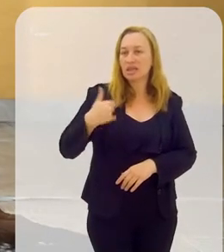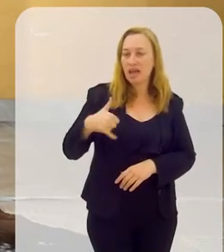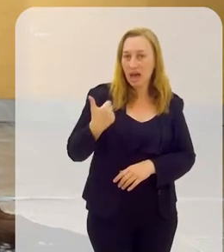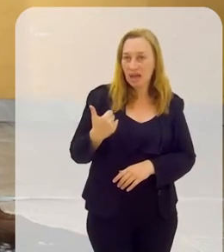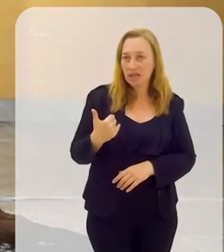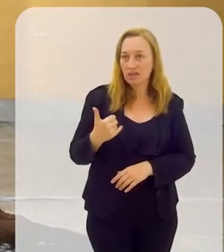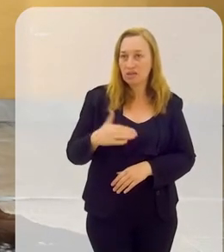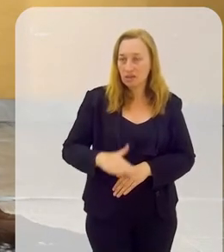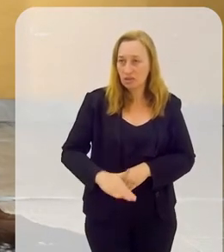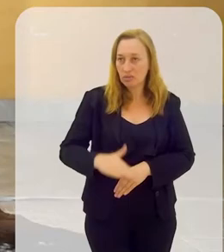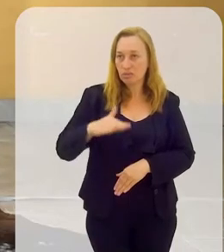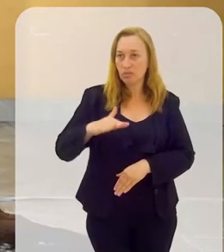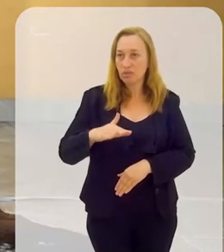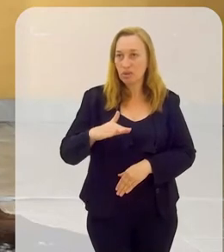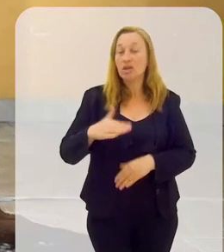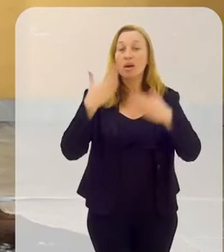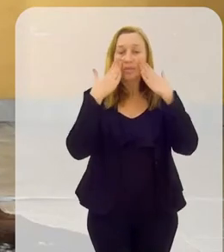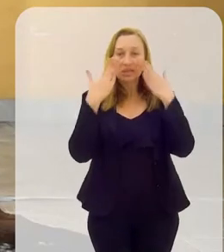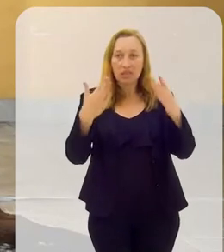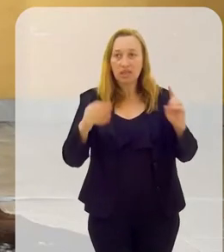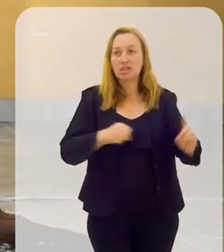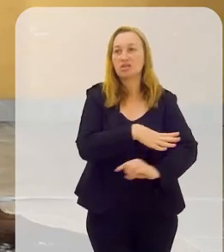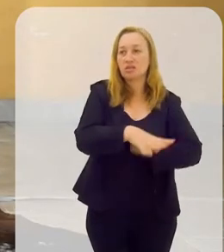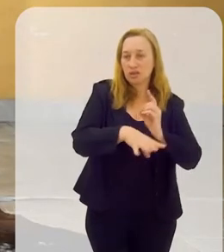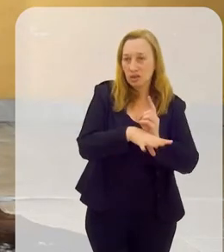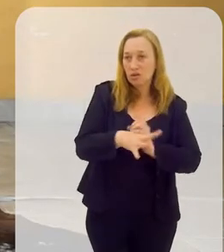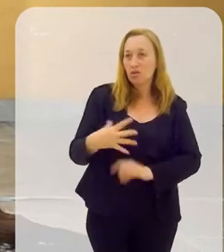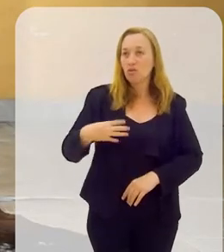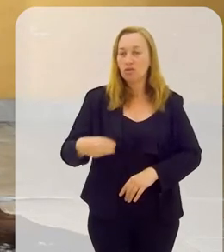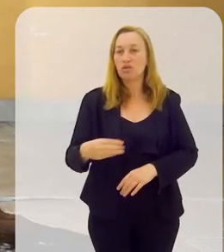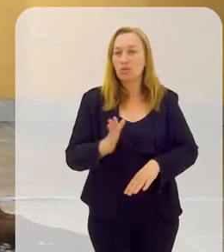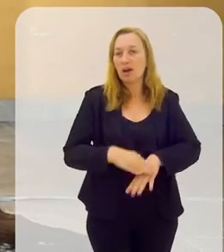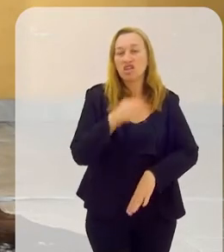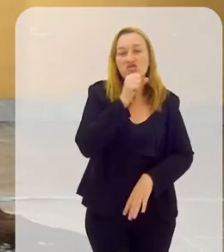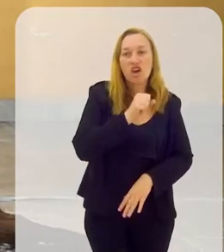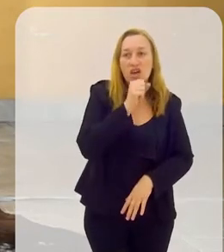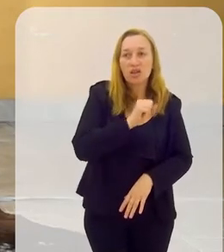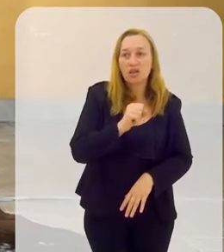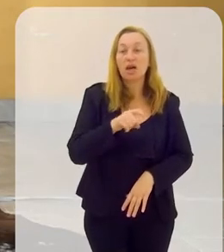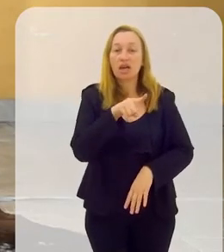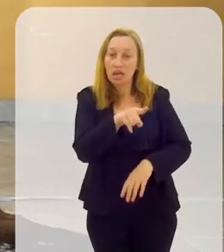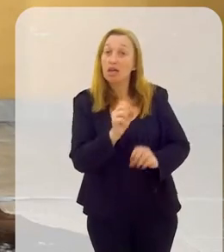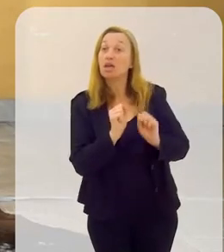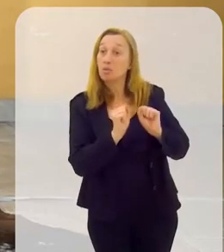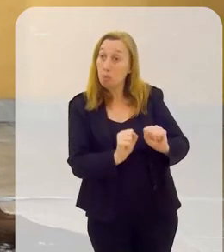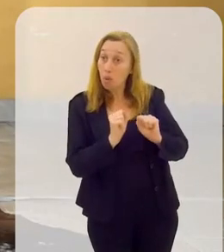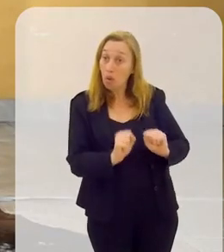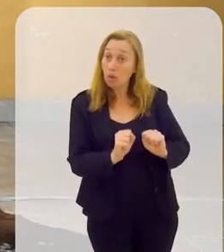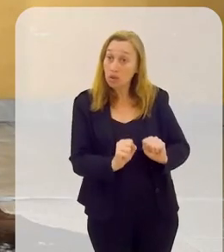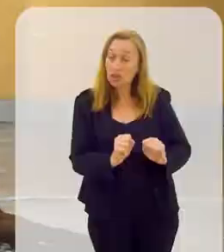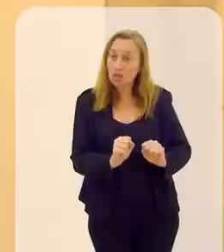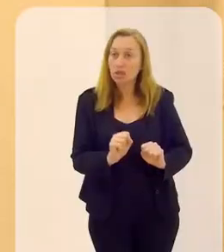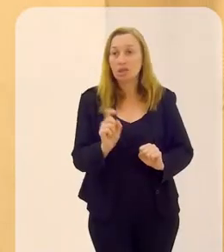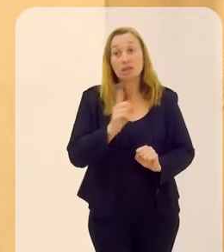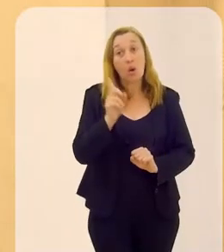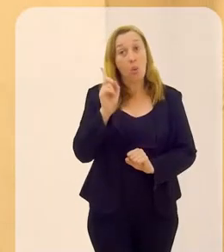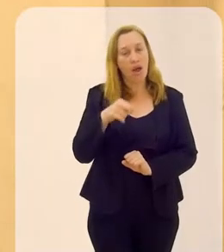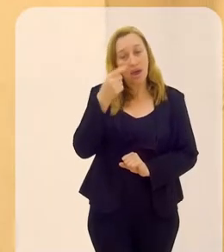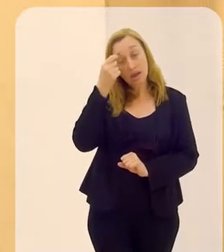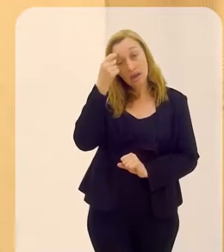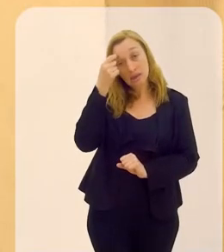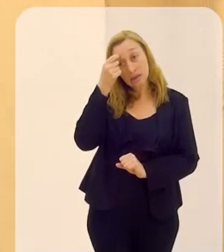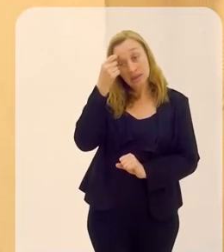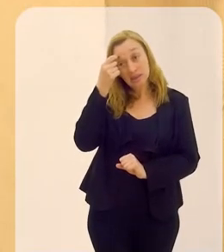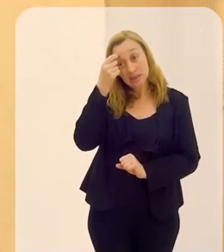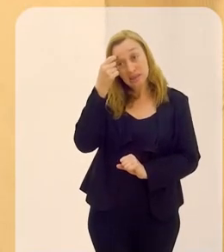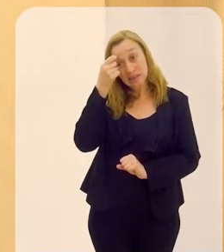você se tornou um ebome. Então, você é apresentado à sociedade como um filho mais velho. Aquele que pode, não é